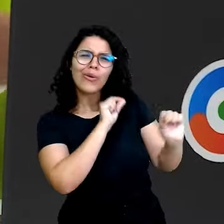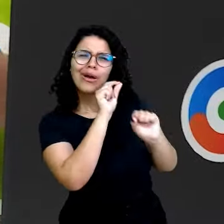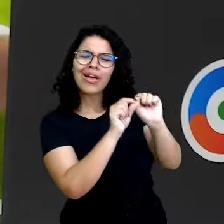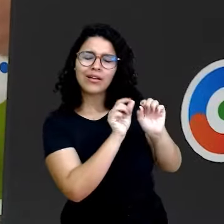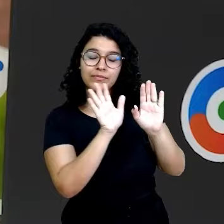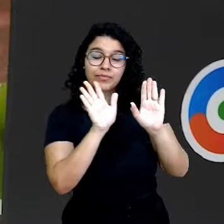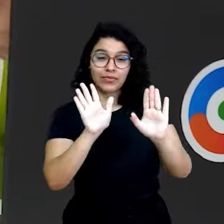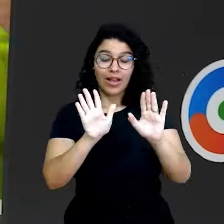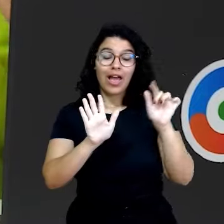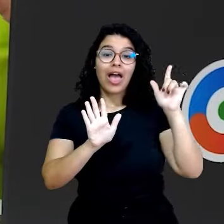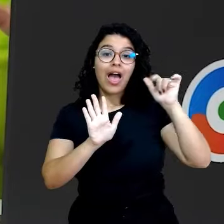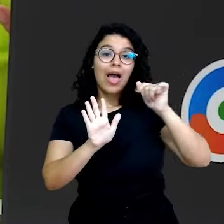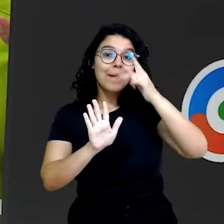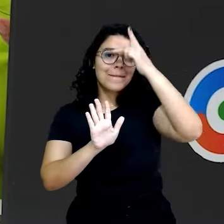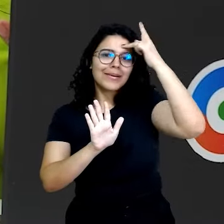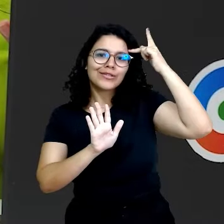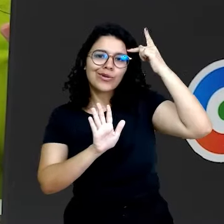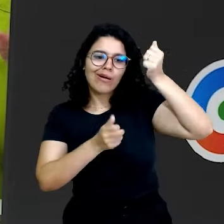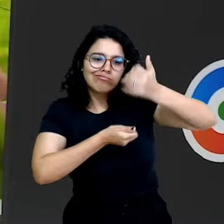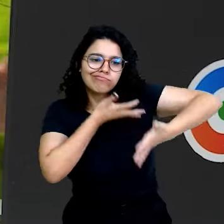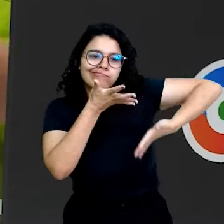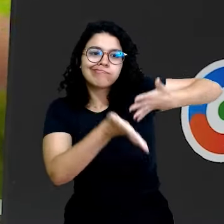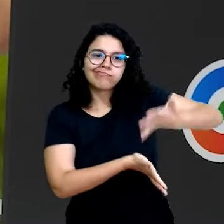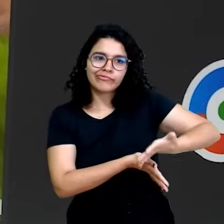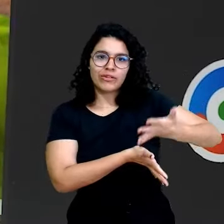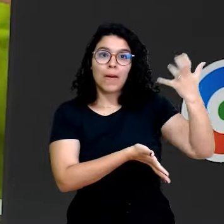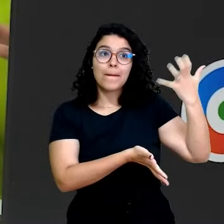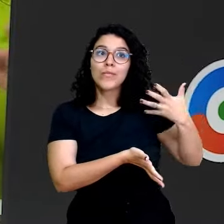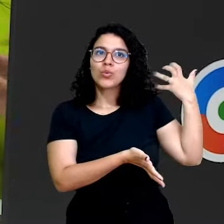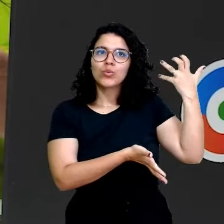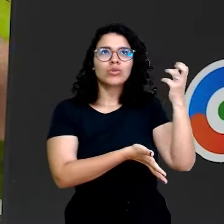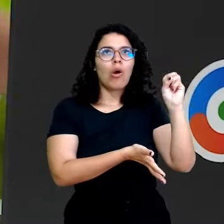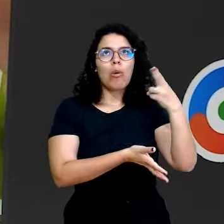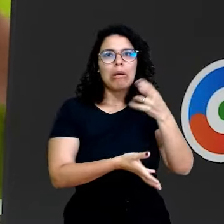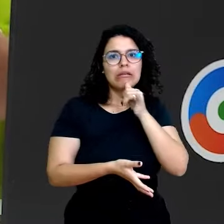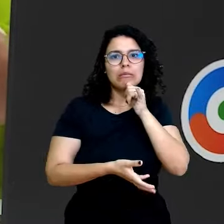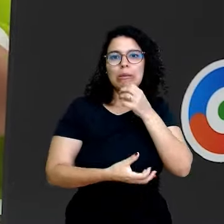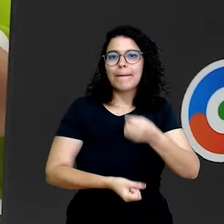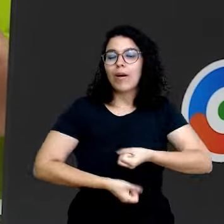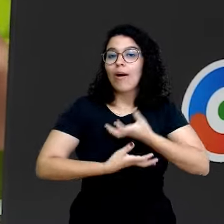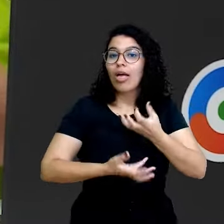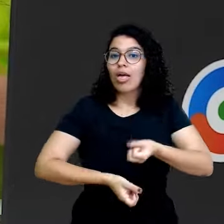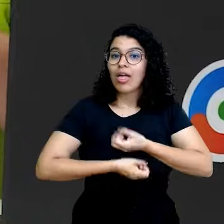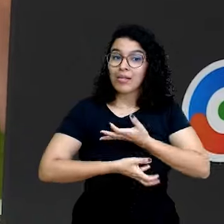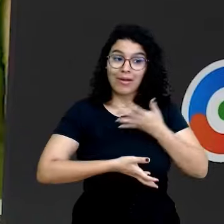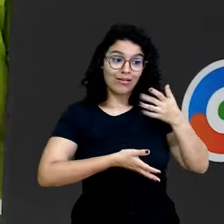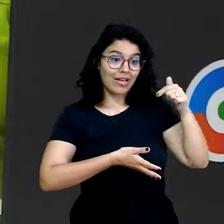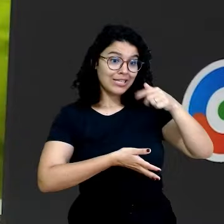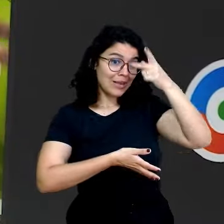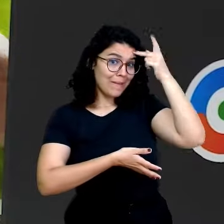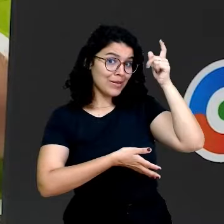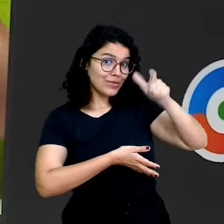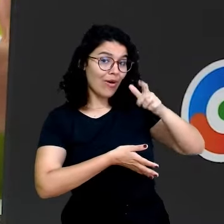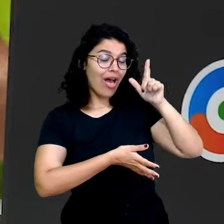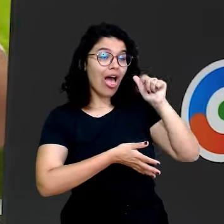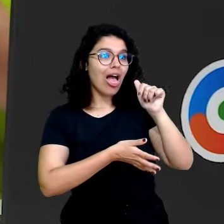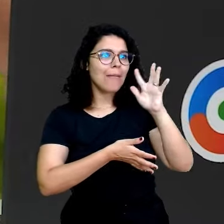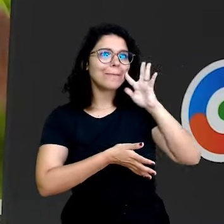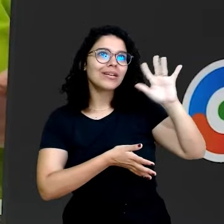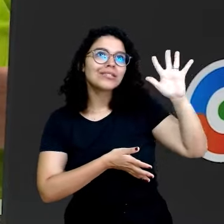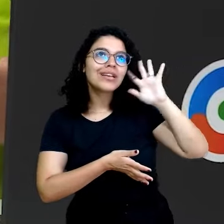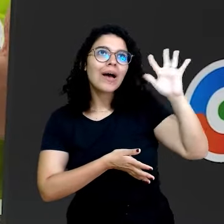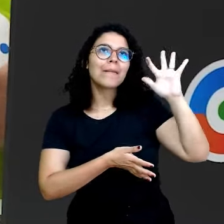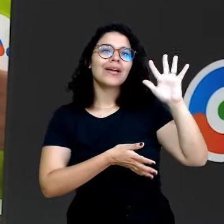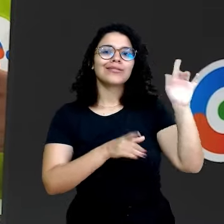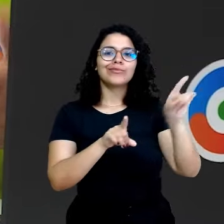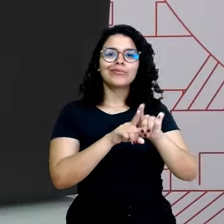O eu lírico é a voz que fala na letra de uma música ou num poema. É a voz que representa os pensamentos e os sentimentos